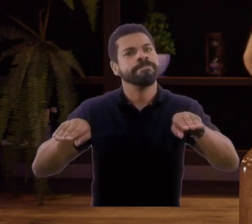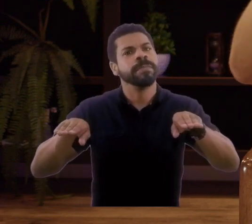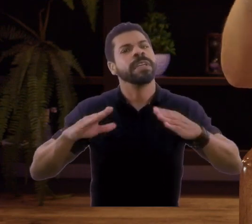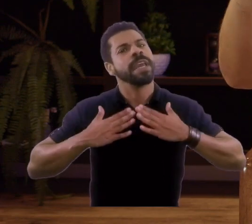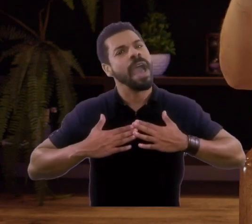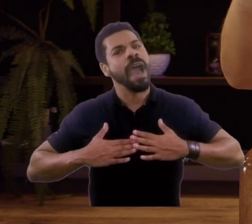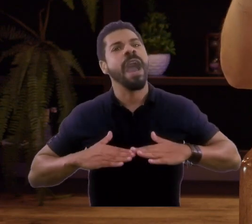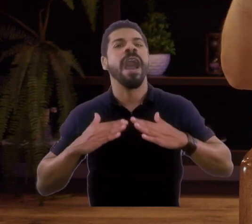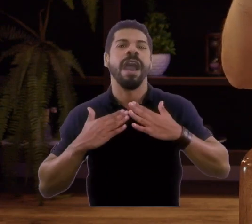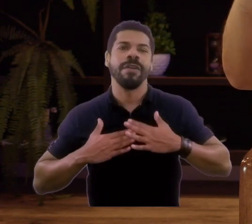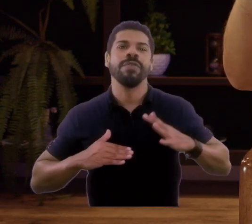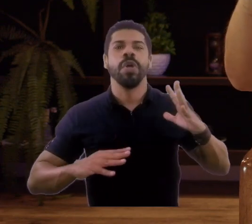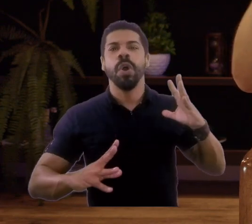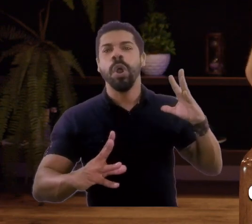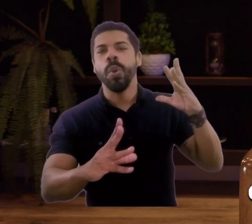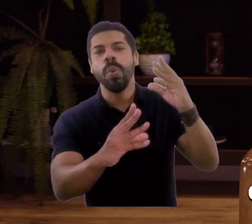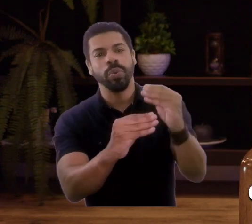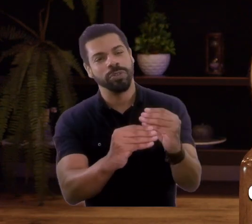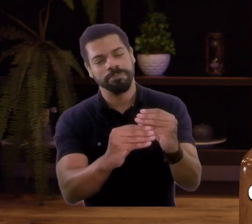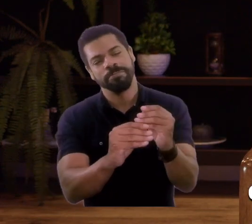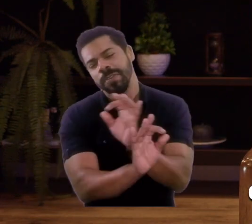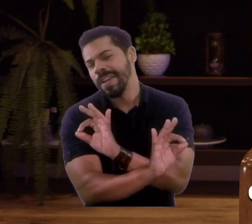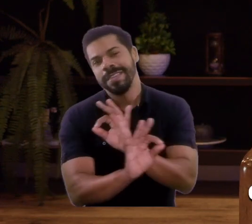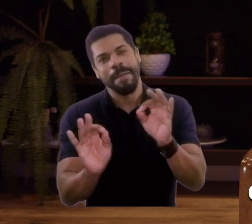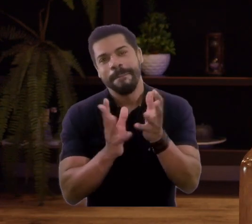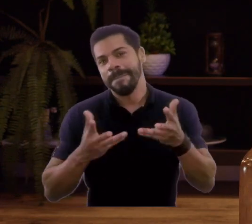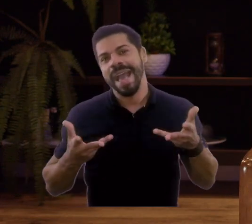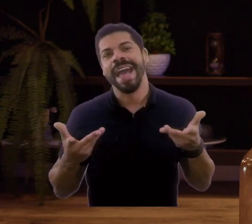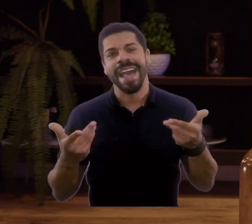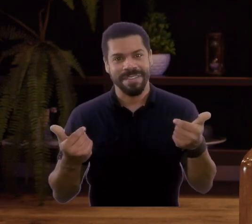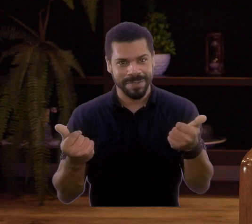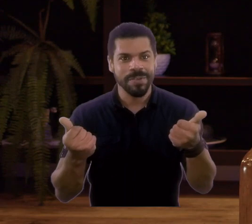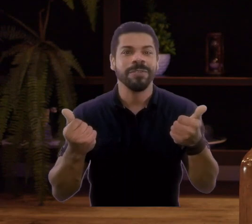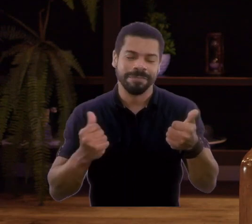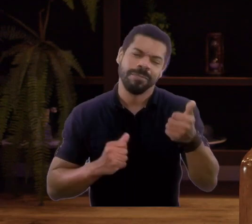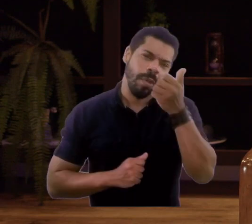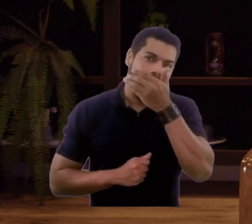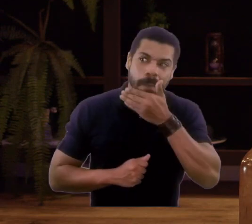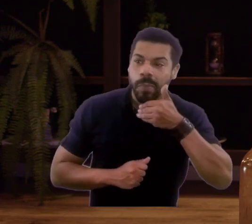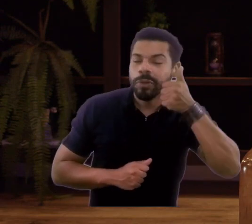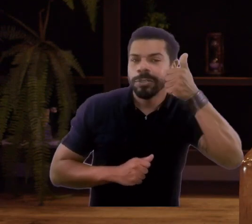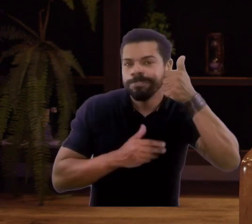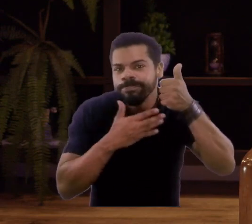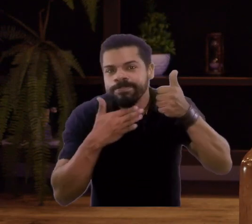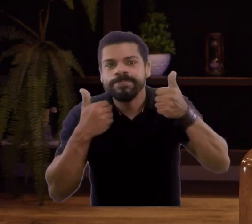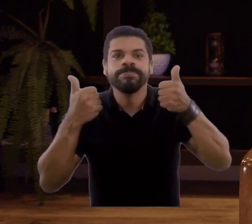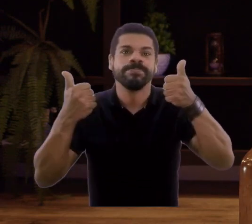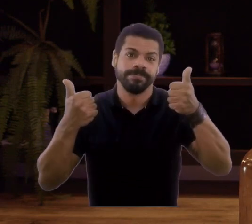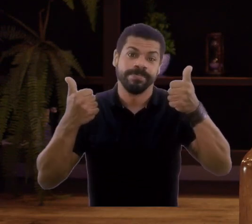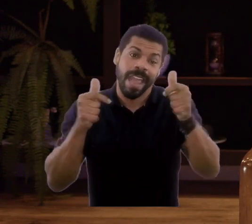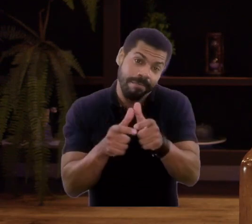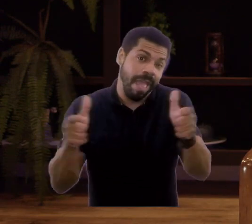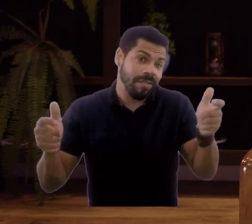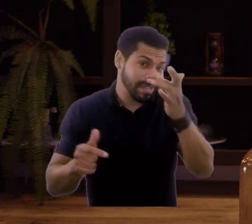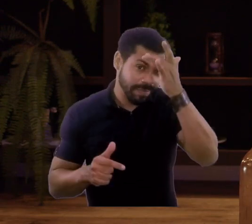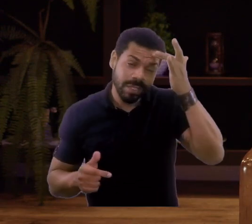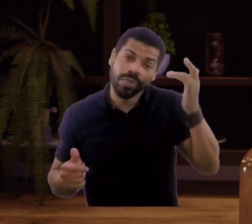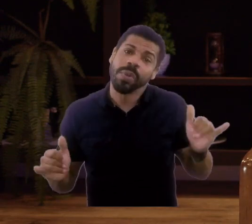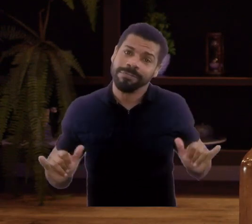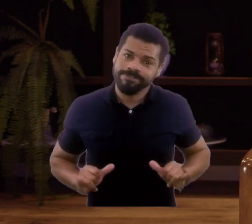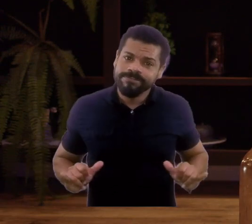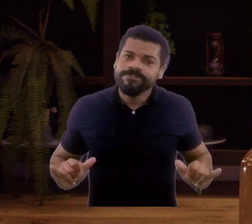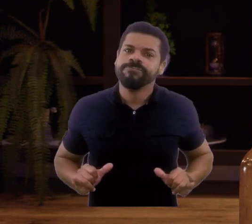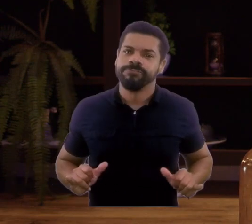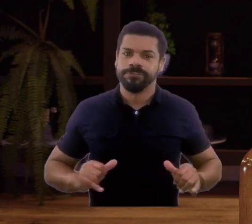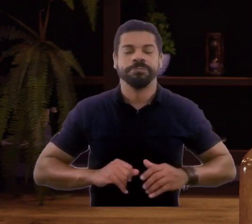um certo nível de vida que vai ser confortável para mim durante toda a minha existência, o que é maravilhoso. já é muito melhor do que,